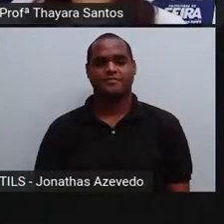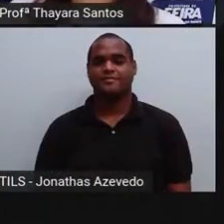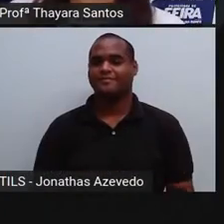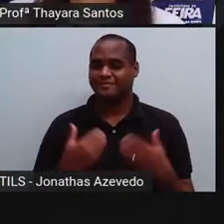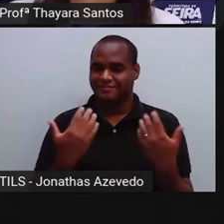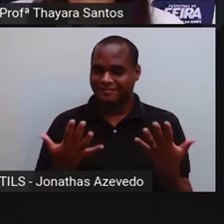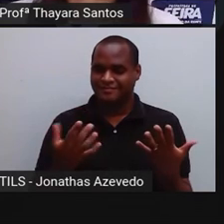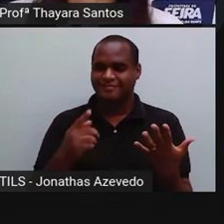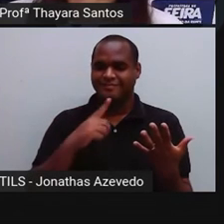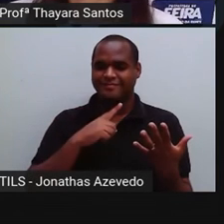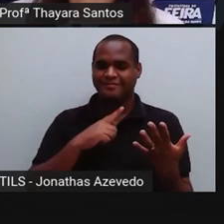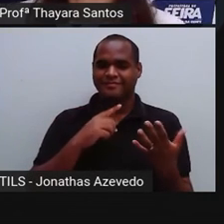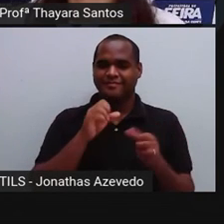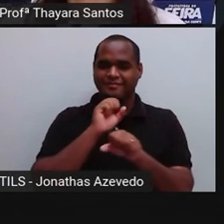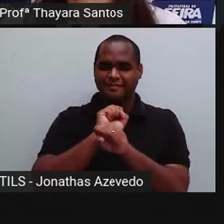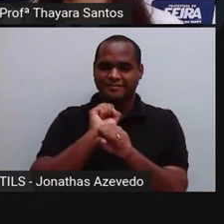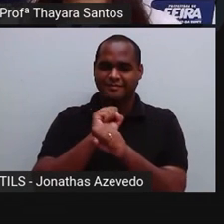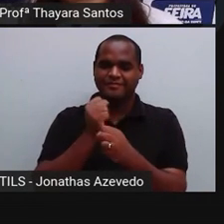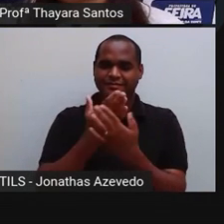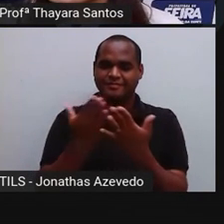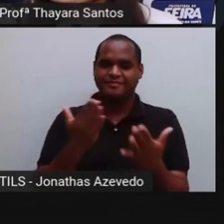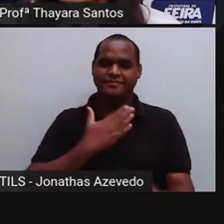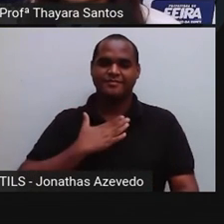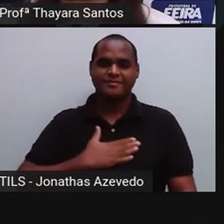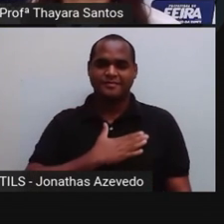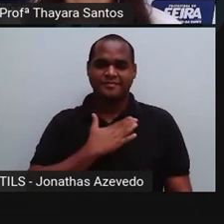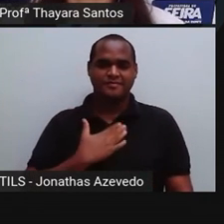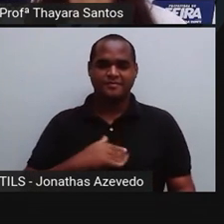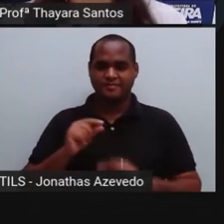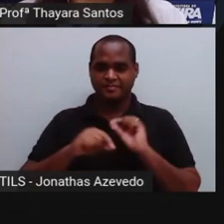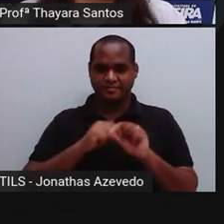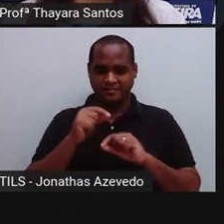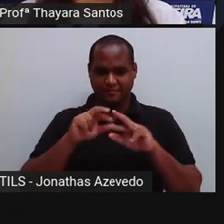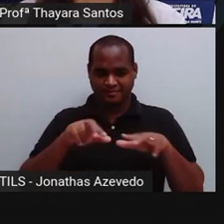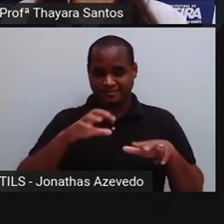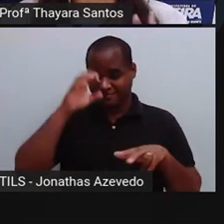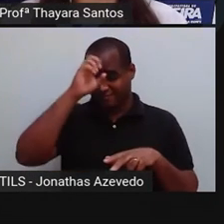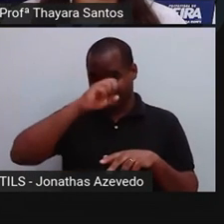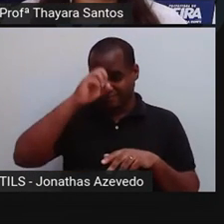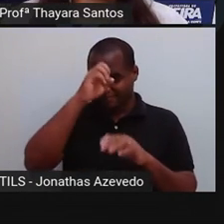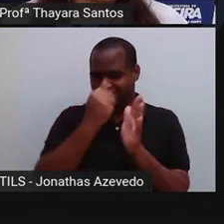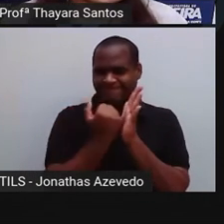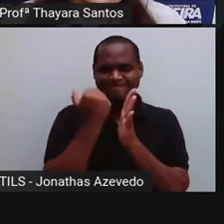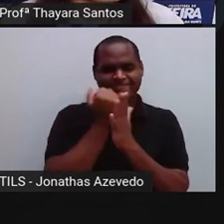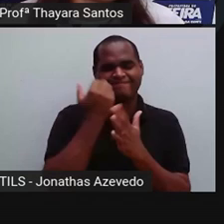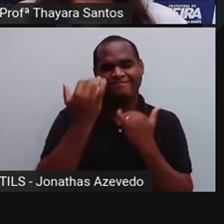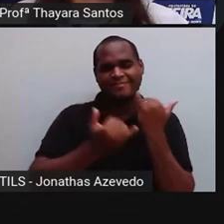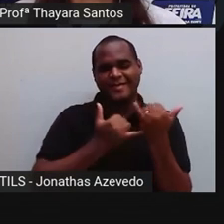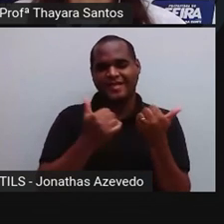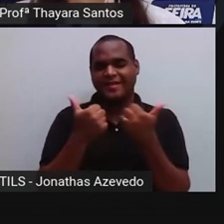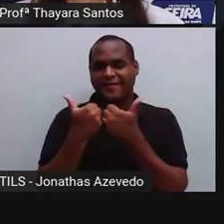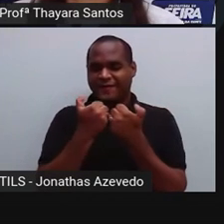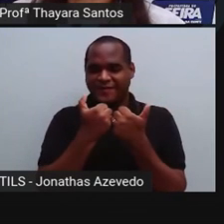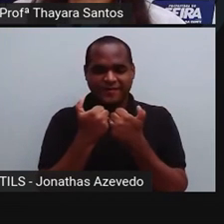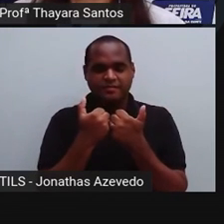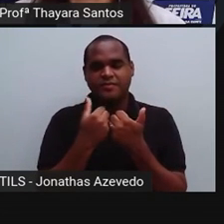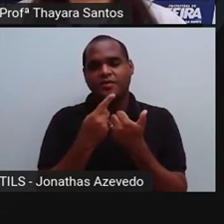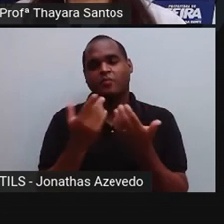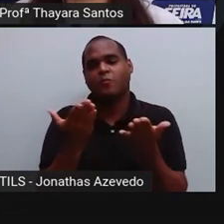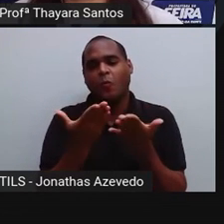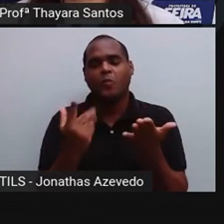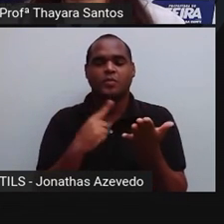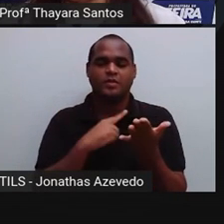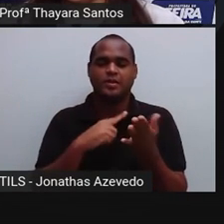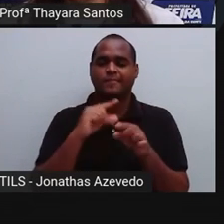Então, gente, espero que vocês tenham gostado da aula de hoje, tenham aprendido bastante, se divirtam em fazendo game. Mas por hoje,